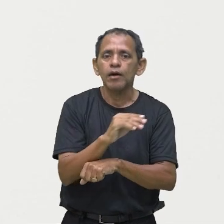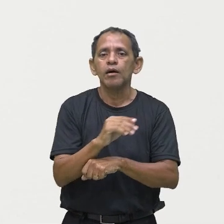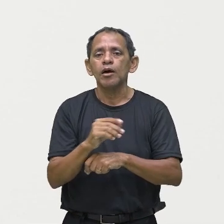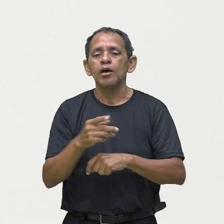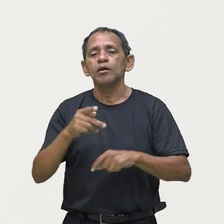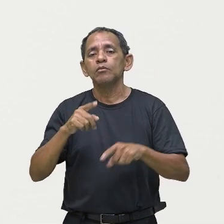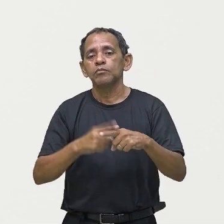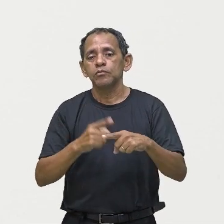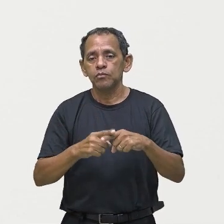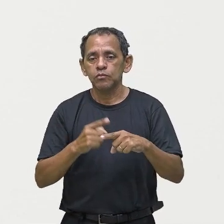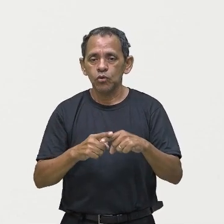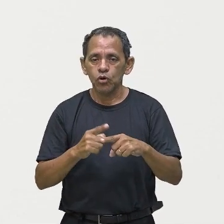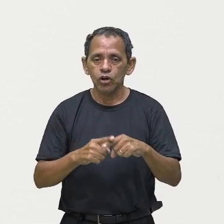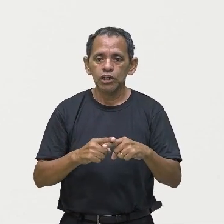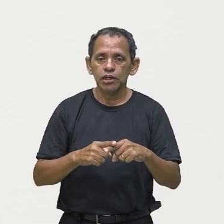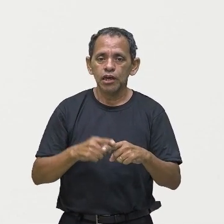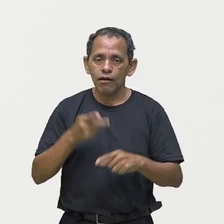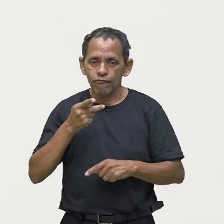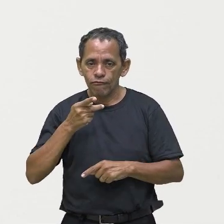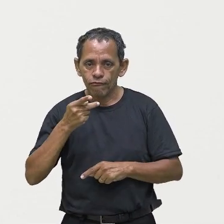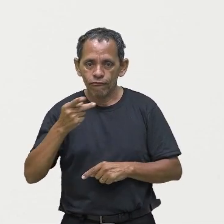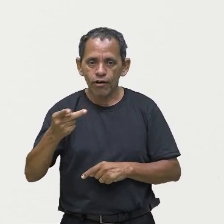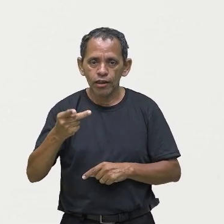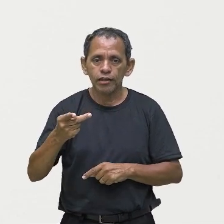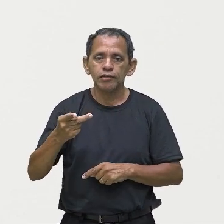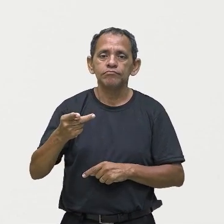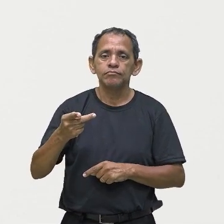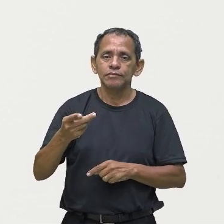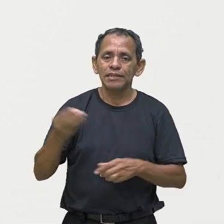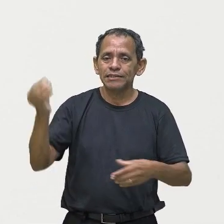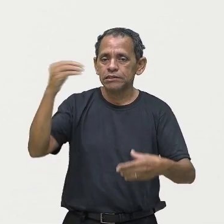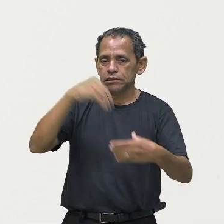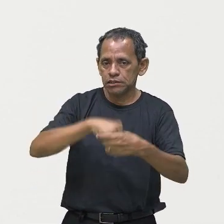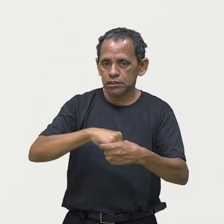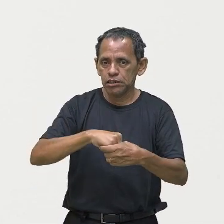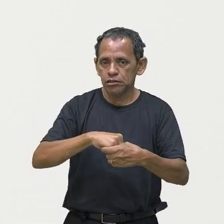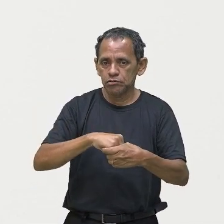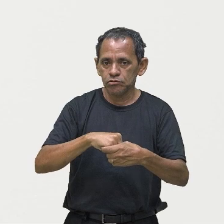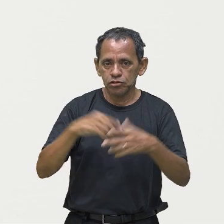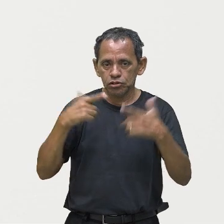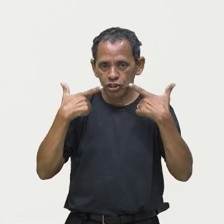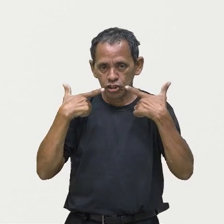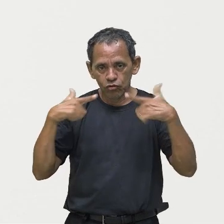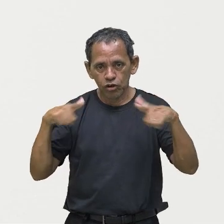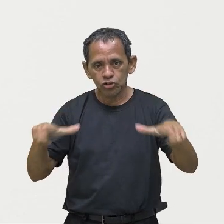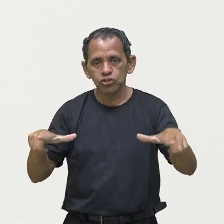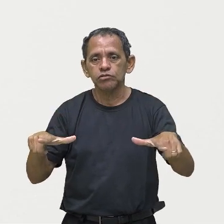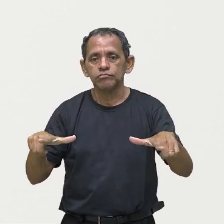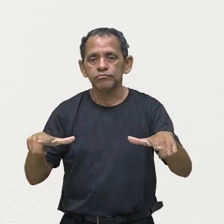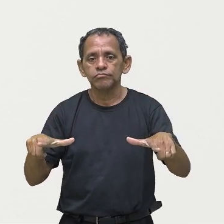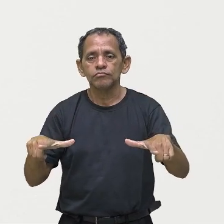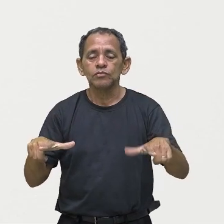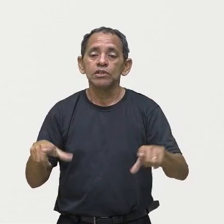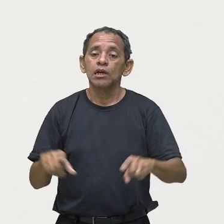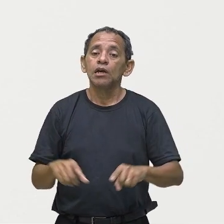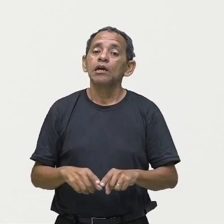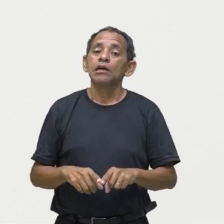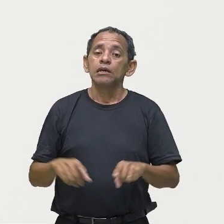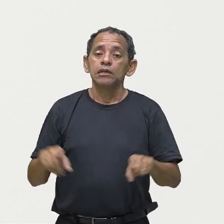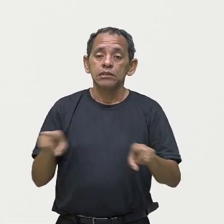Geralmente, quando estamos falando, nós estamos também gesticulando,